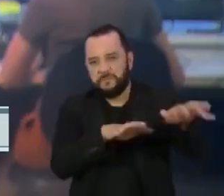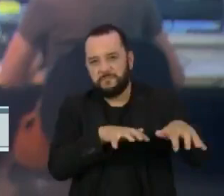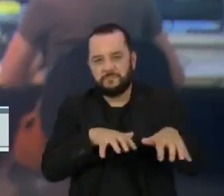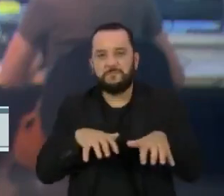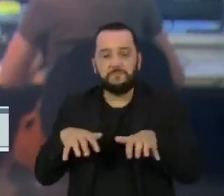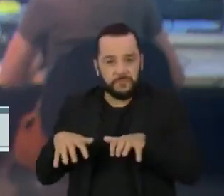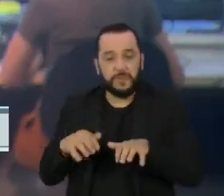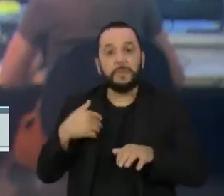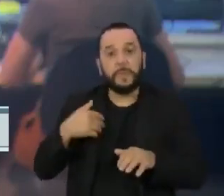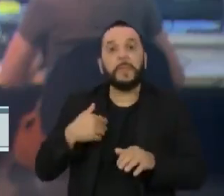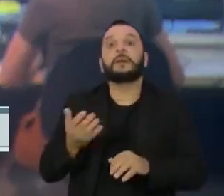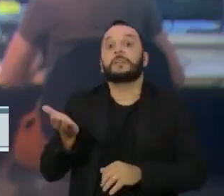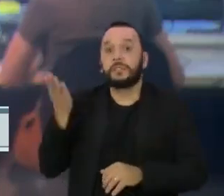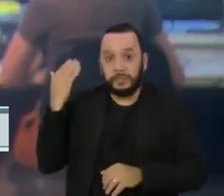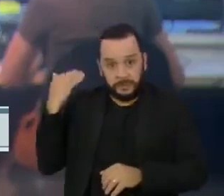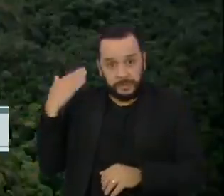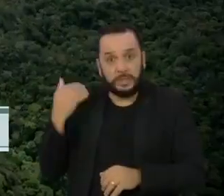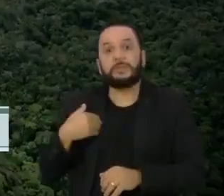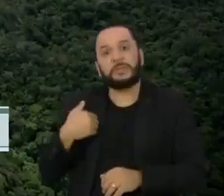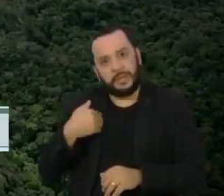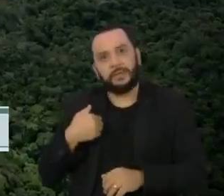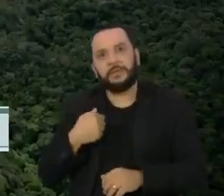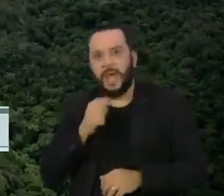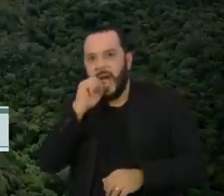recentes ataques a comunidades indígenas.